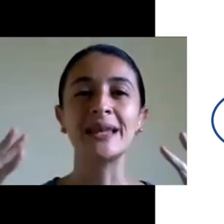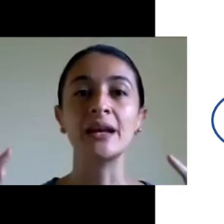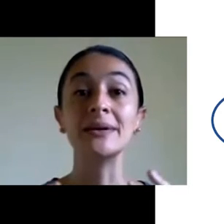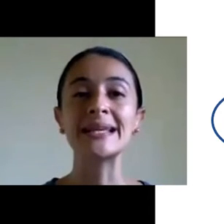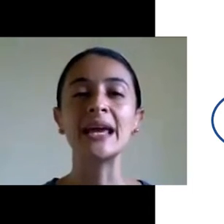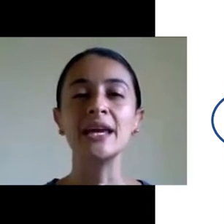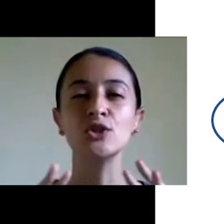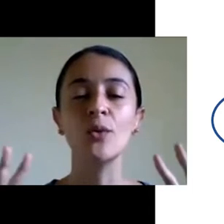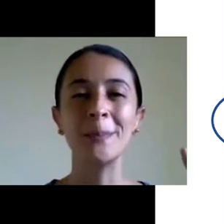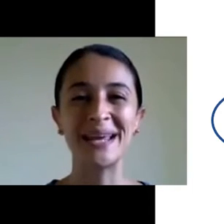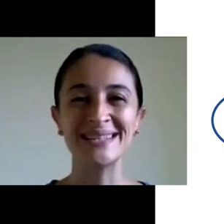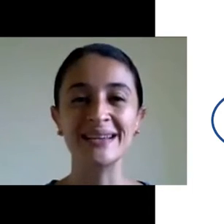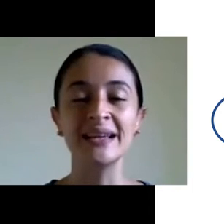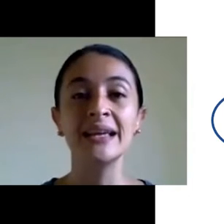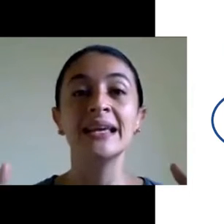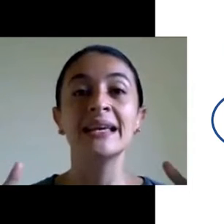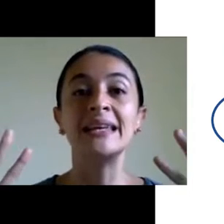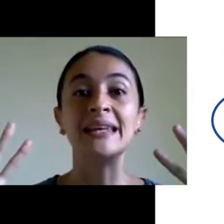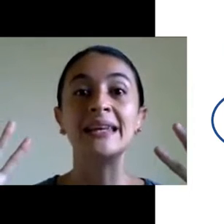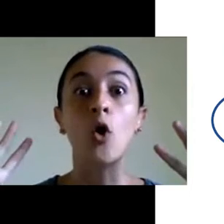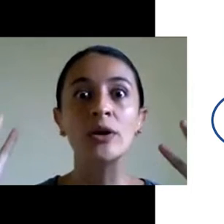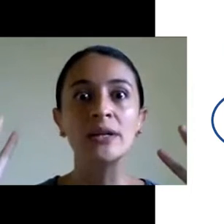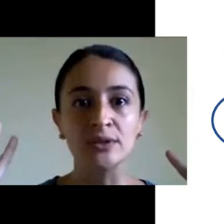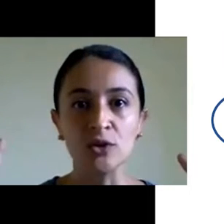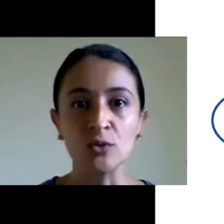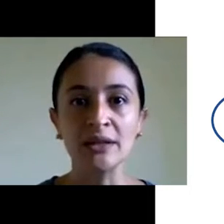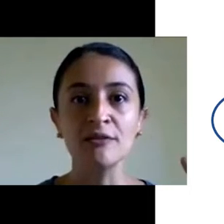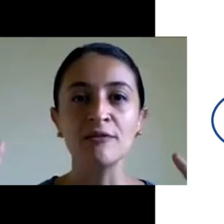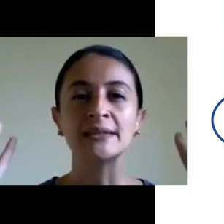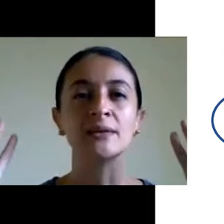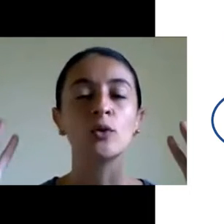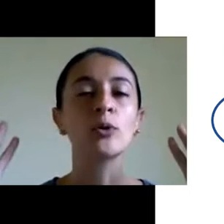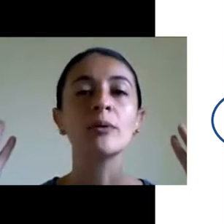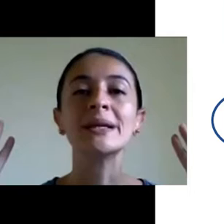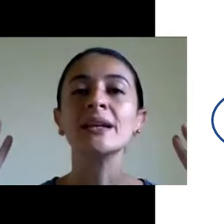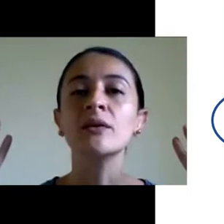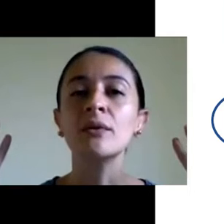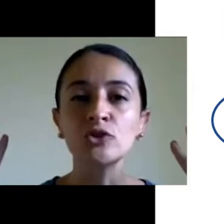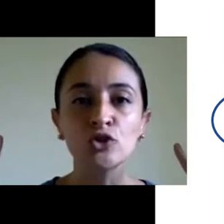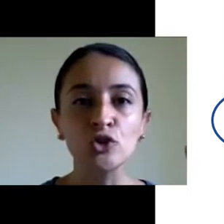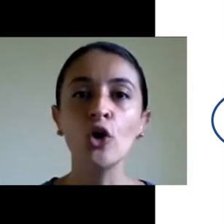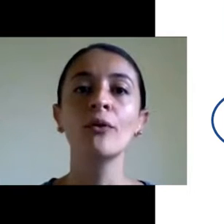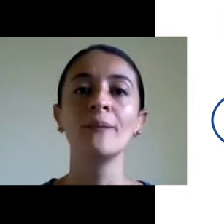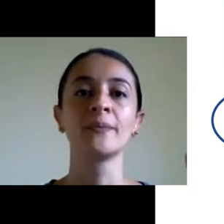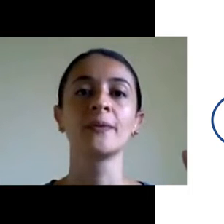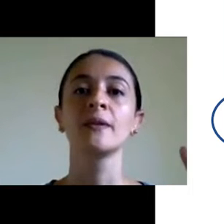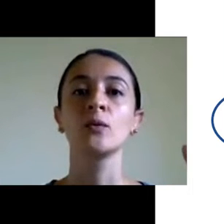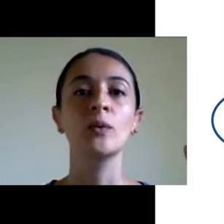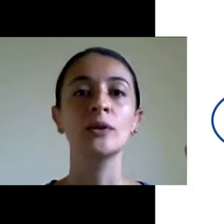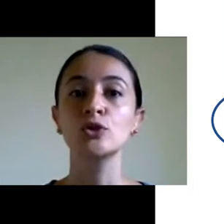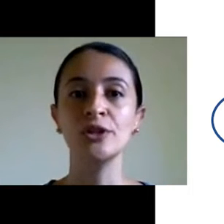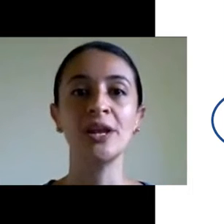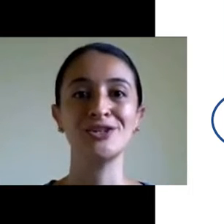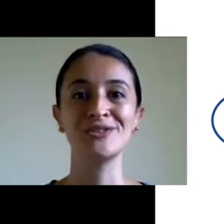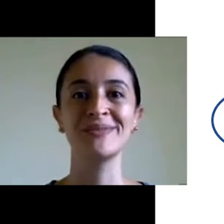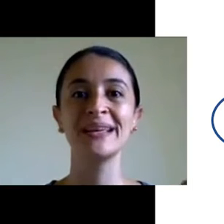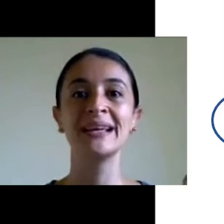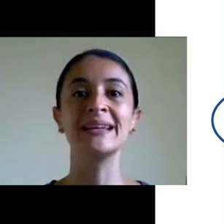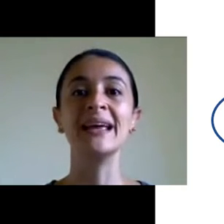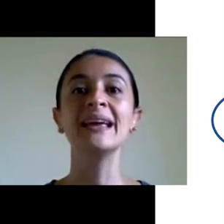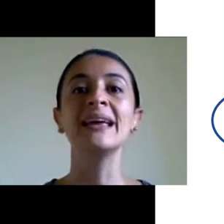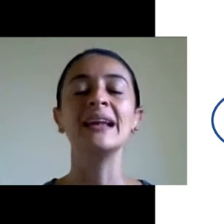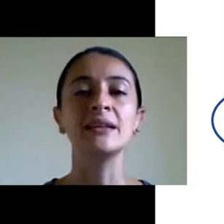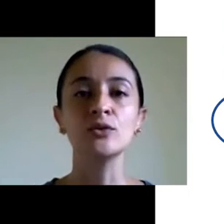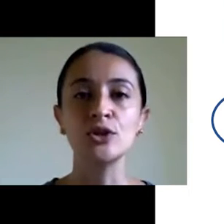esse atendimento integral, essa rede complexa, que olha o ser humano e que fala assim, o problema dele não é só uma dor de dente,